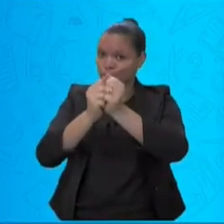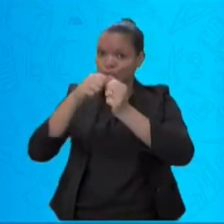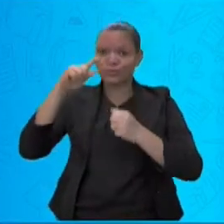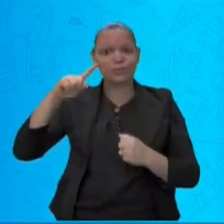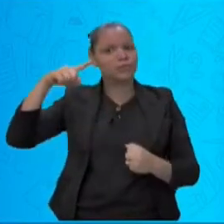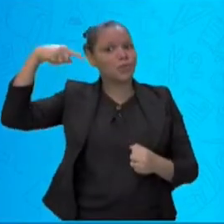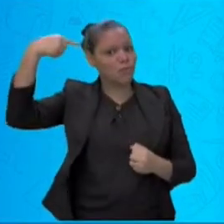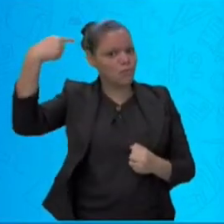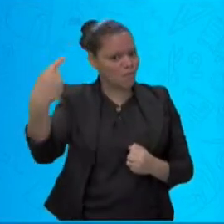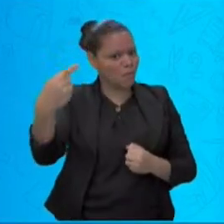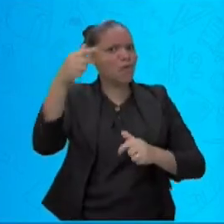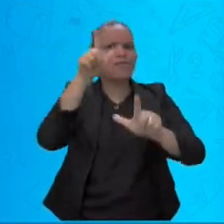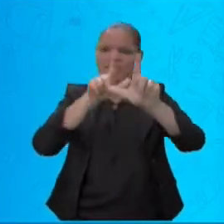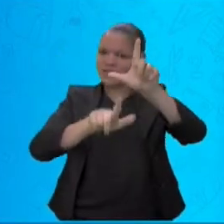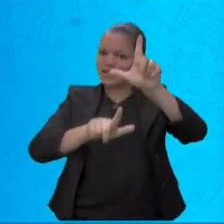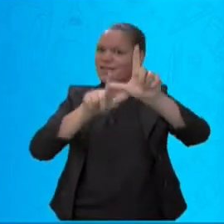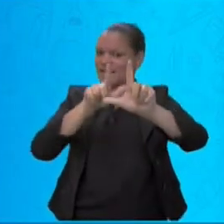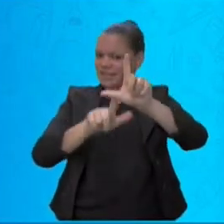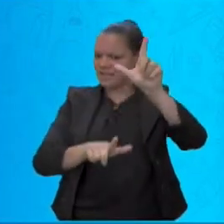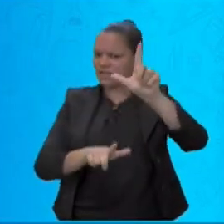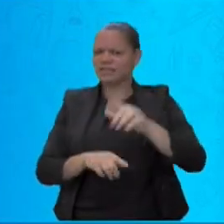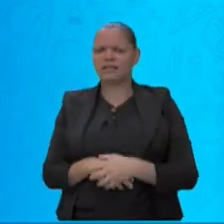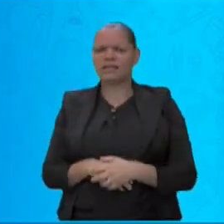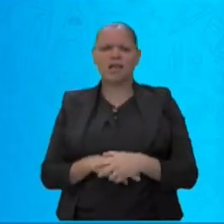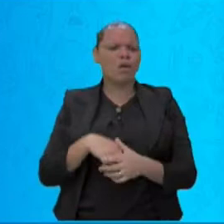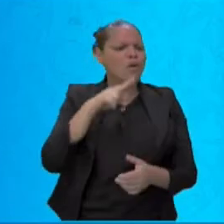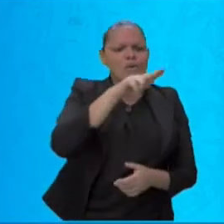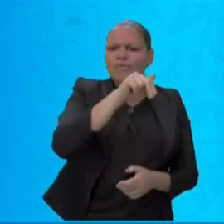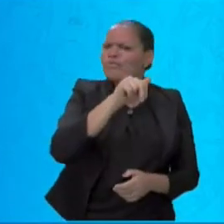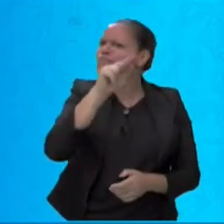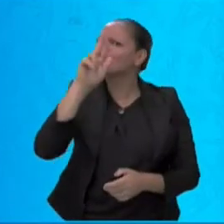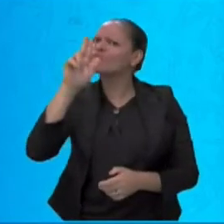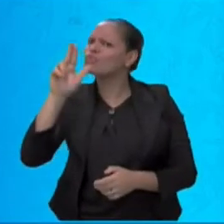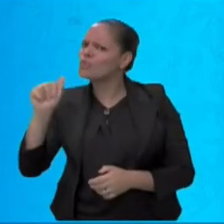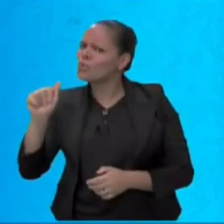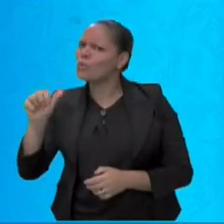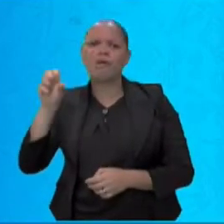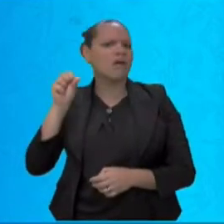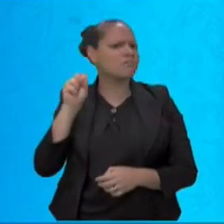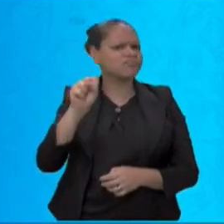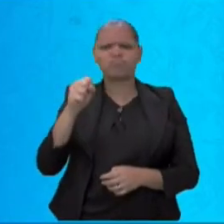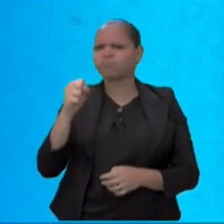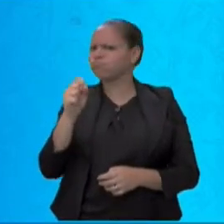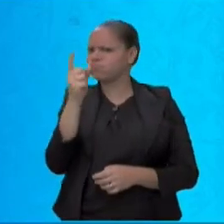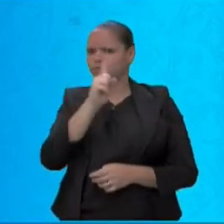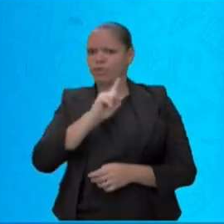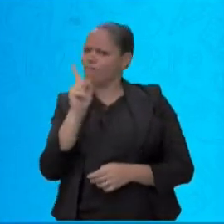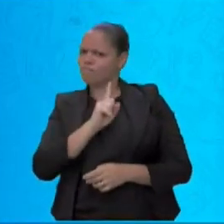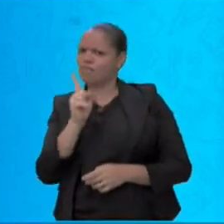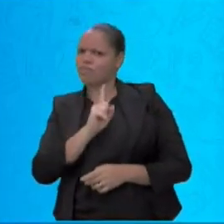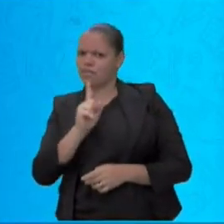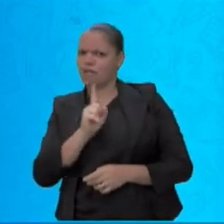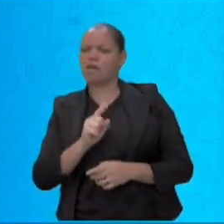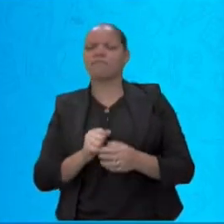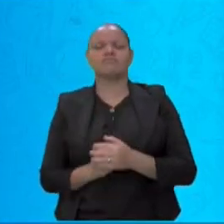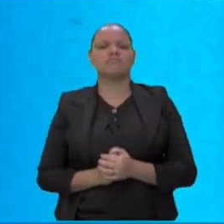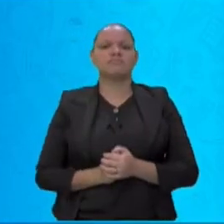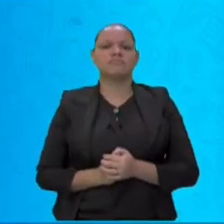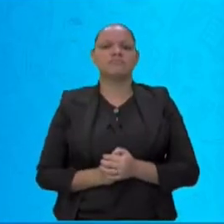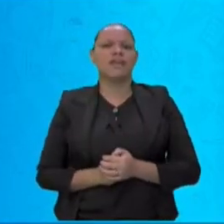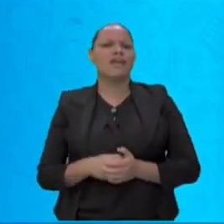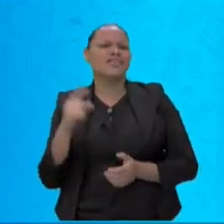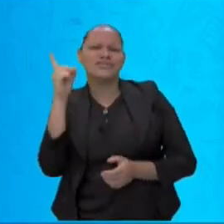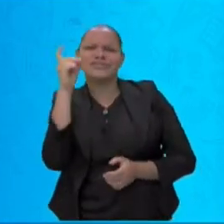não funciona sozinha. Você pode notar, tente falar aí uma consoante sem uma vogal. Fica difícil, não